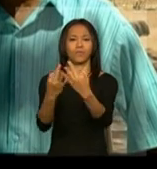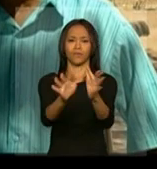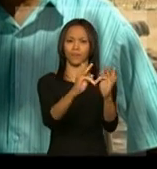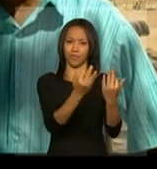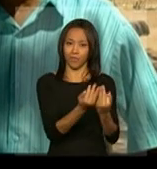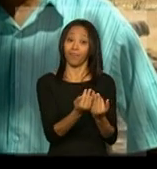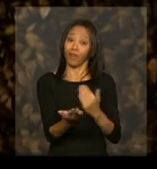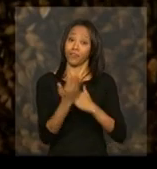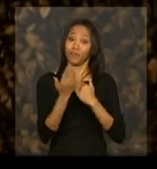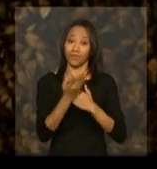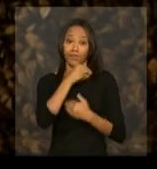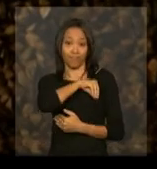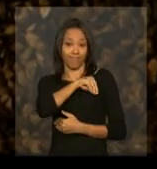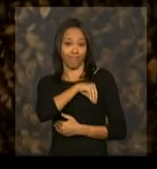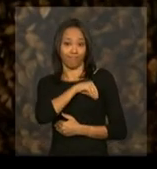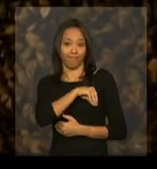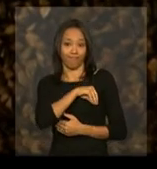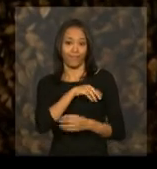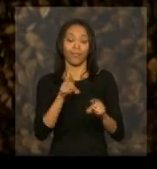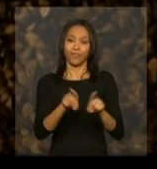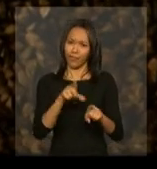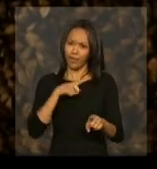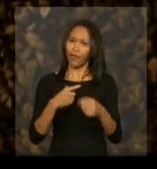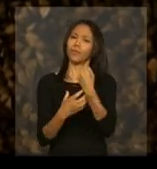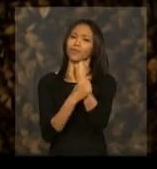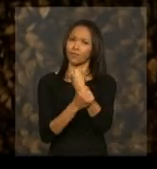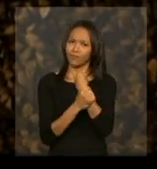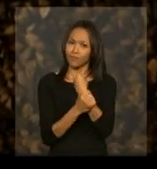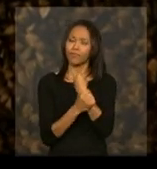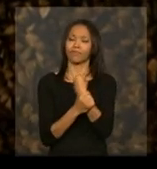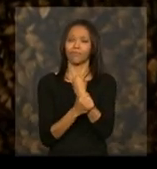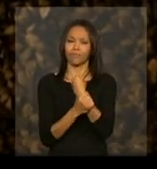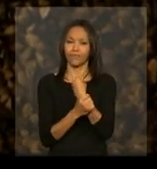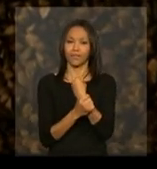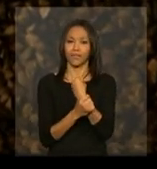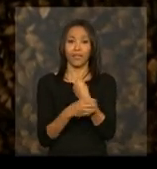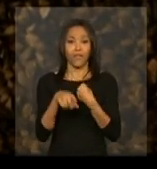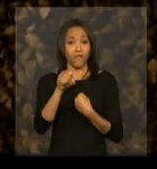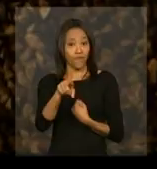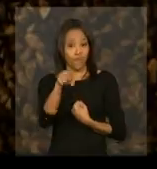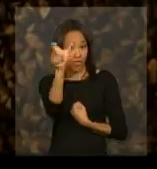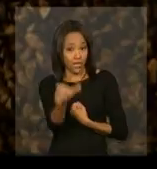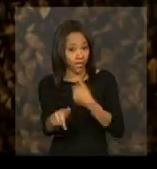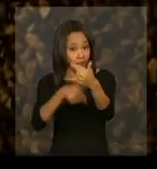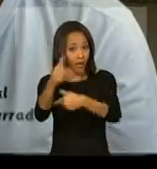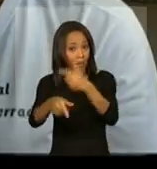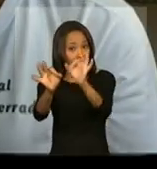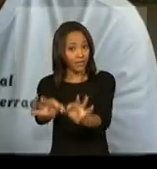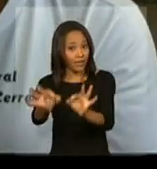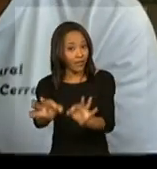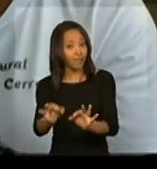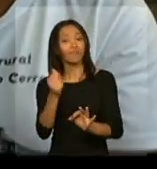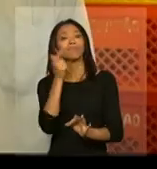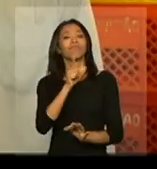na renda da gente. Tem uma garantia muito grande, né? E se você trabalhar direito, toda vida tem.